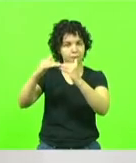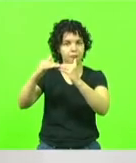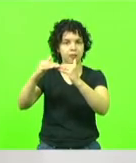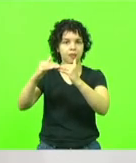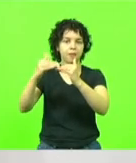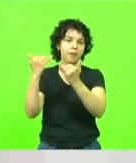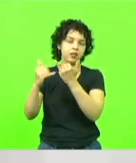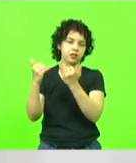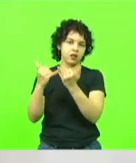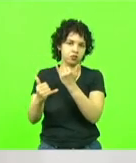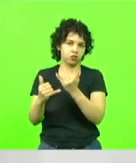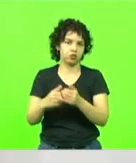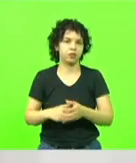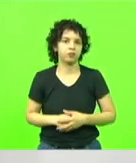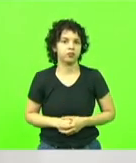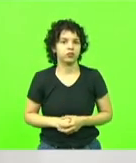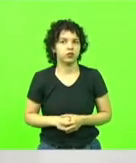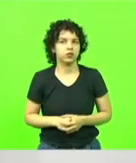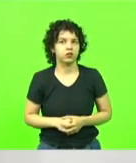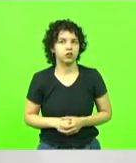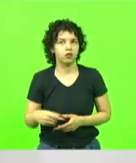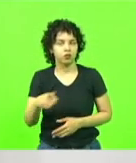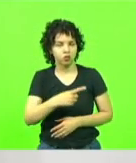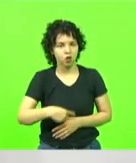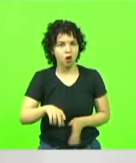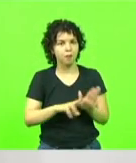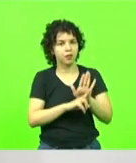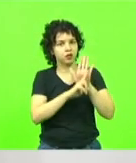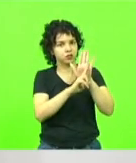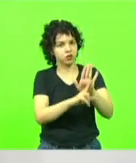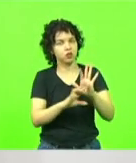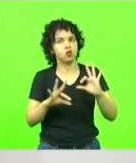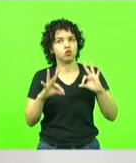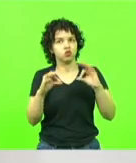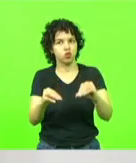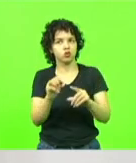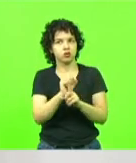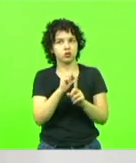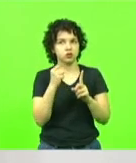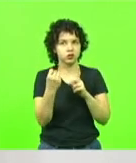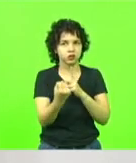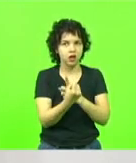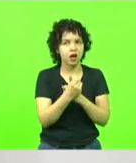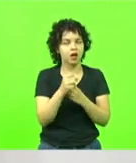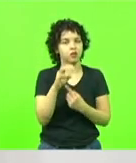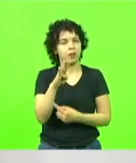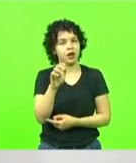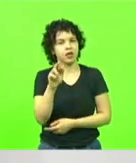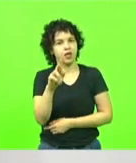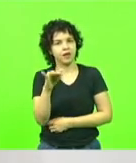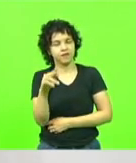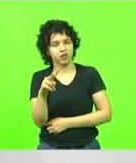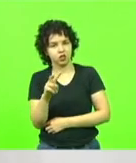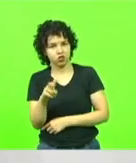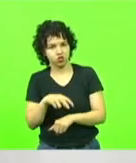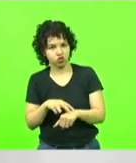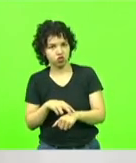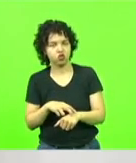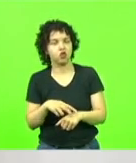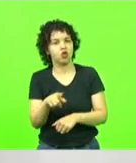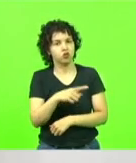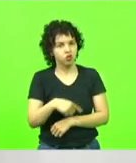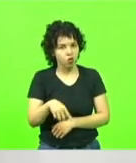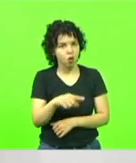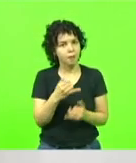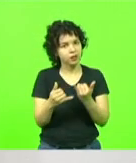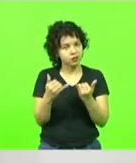Nós aqui estamos representando toda a sociedade barriga verde, em algumas vezes, parcela específica dessa sociedade.